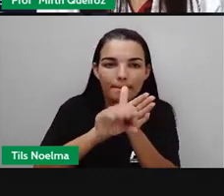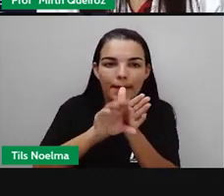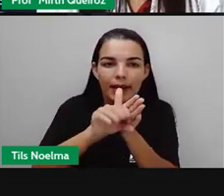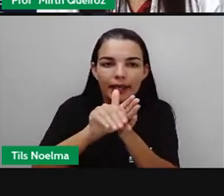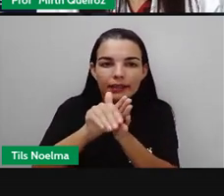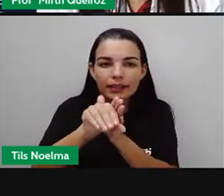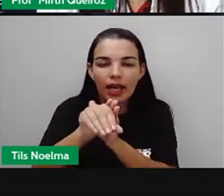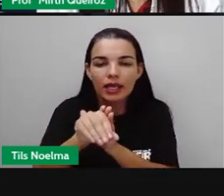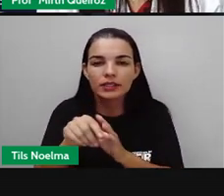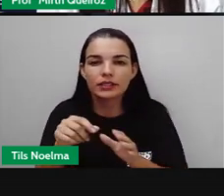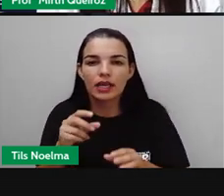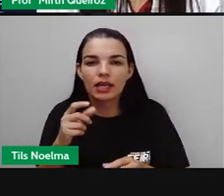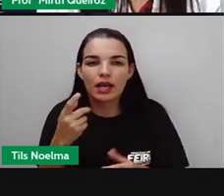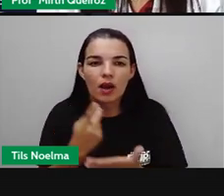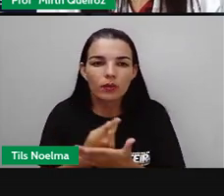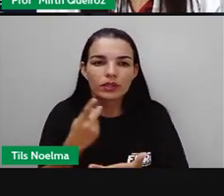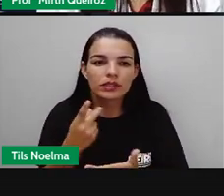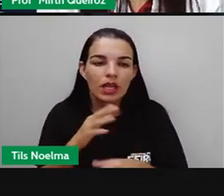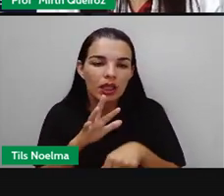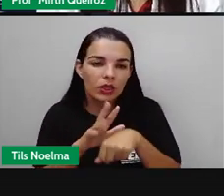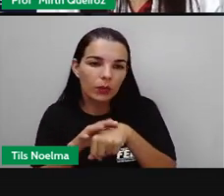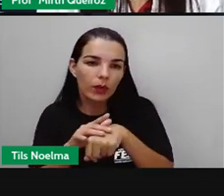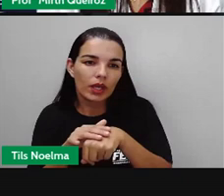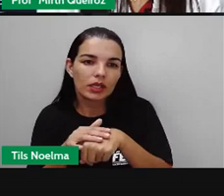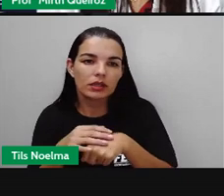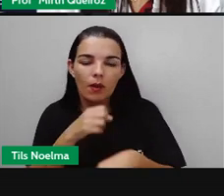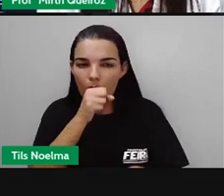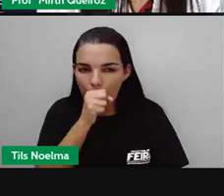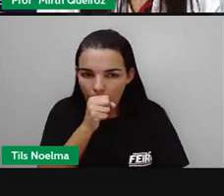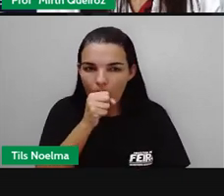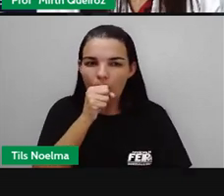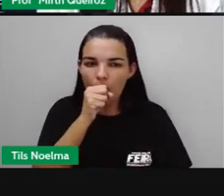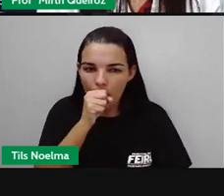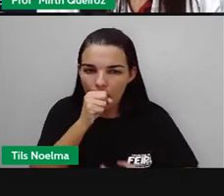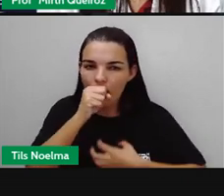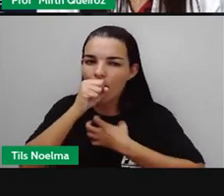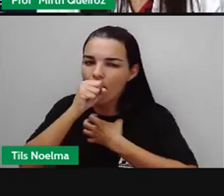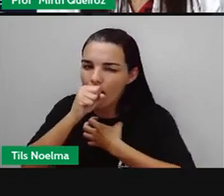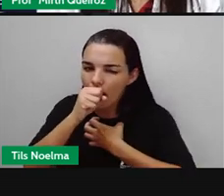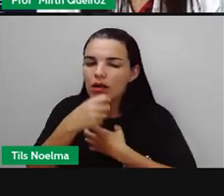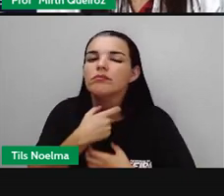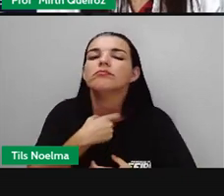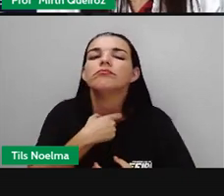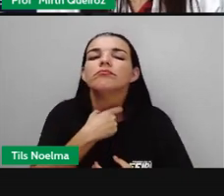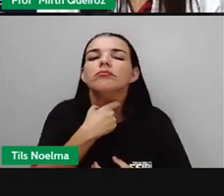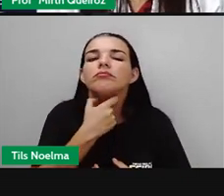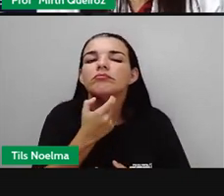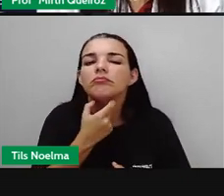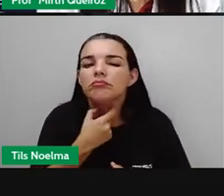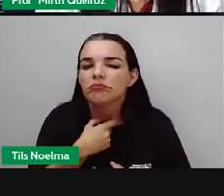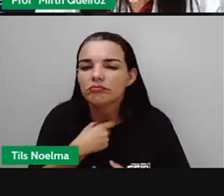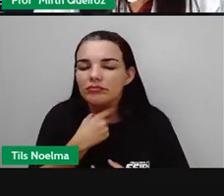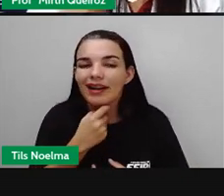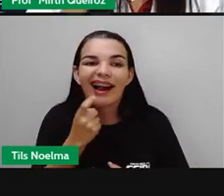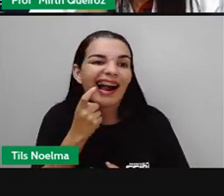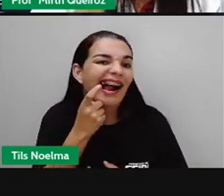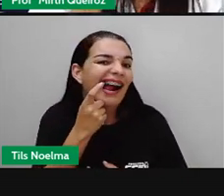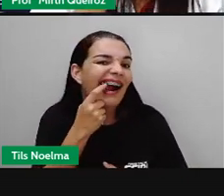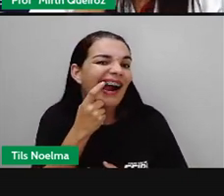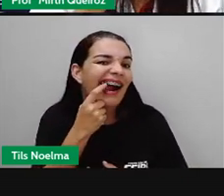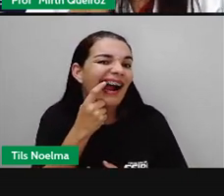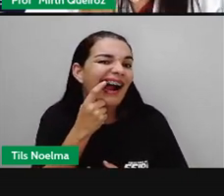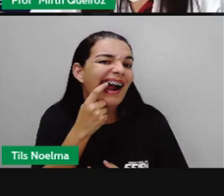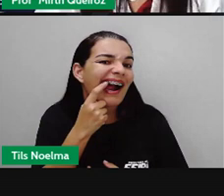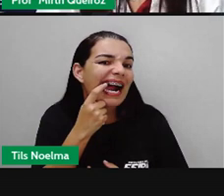doenças, como é caso de pneumonia, cólera, tuberculose, tétano, meningite, carie dentária, né?